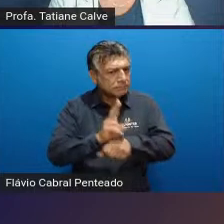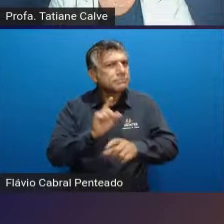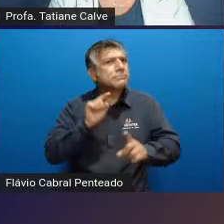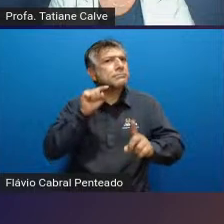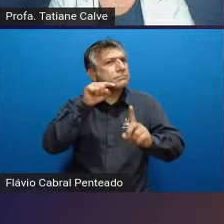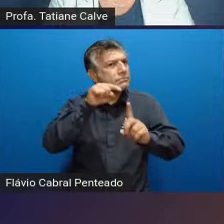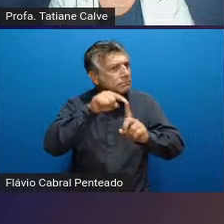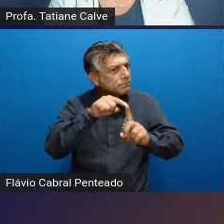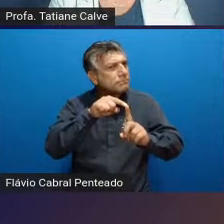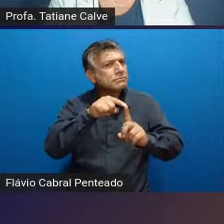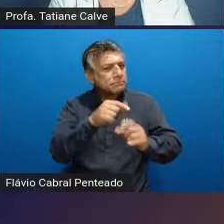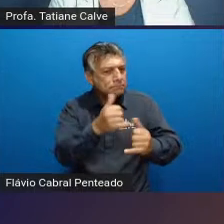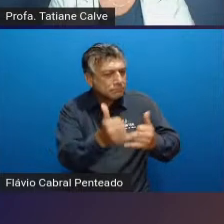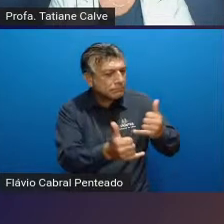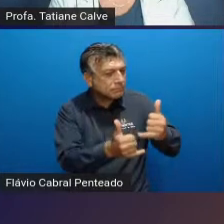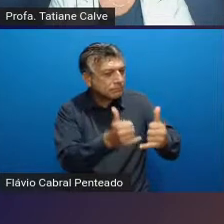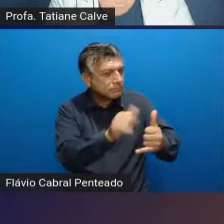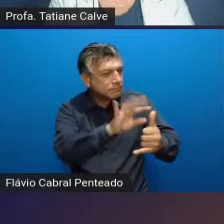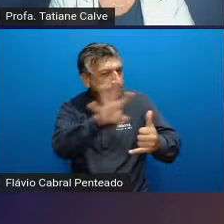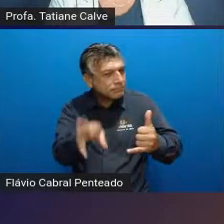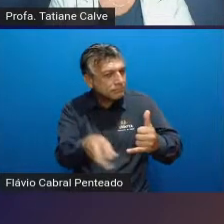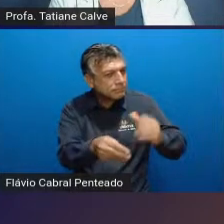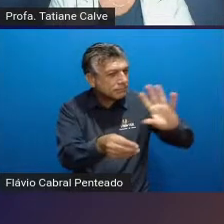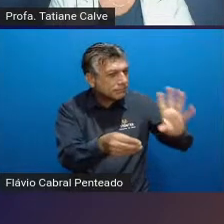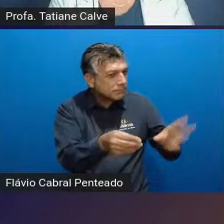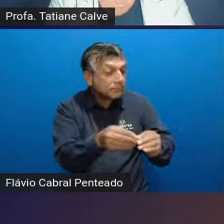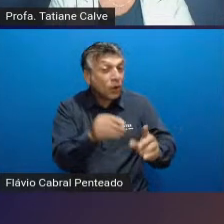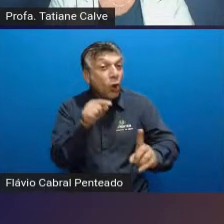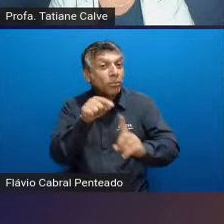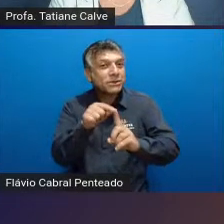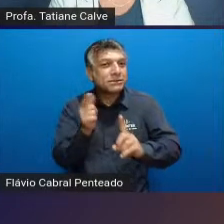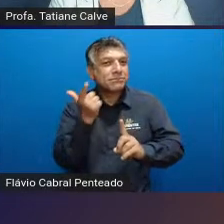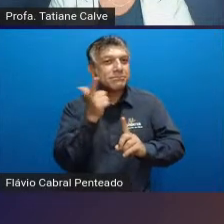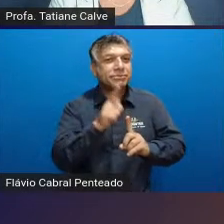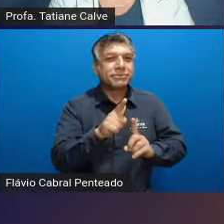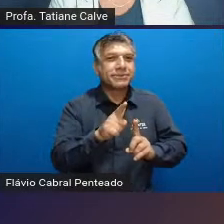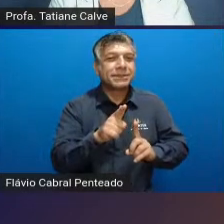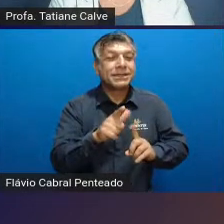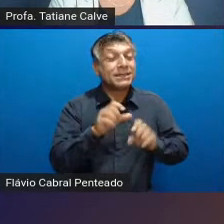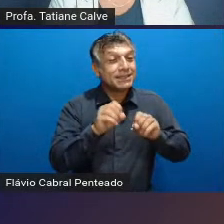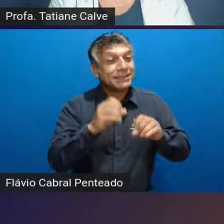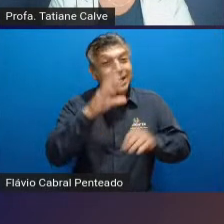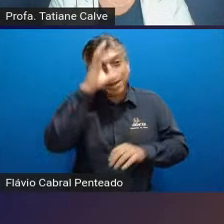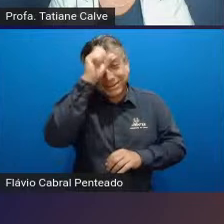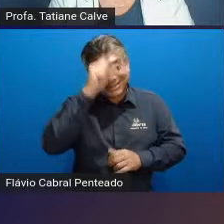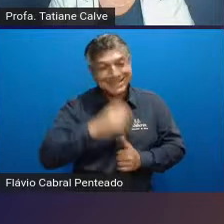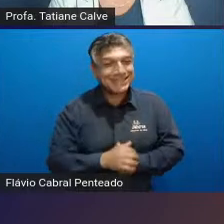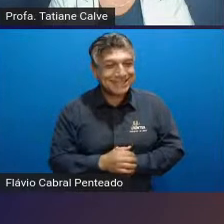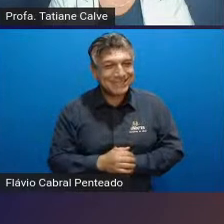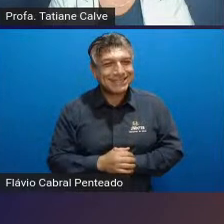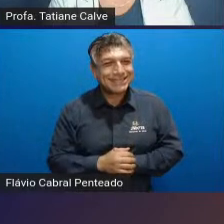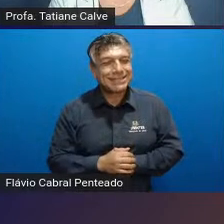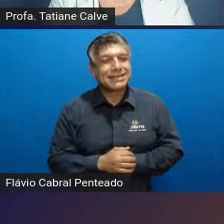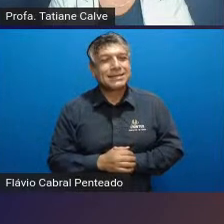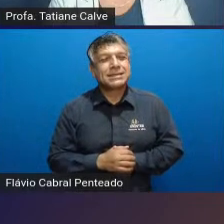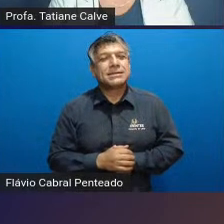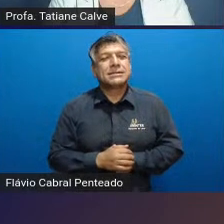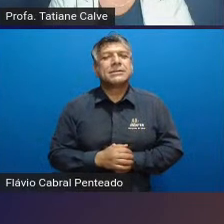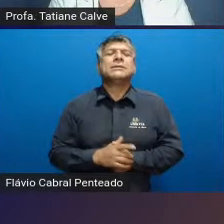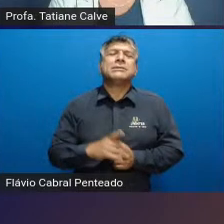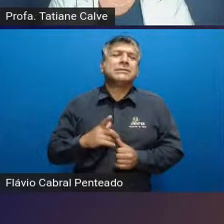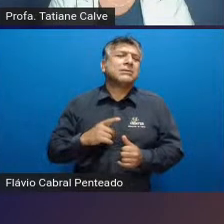por trás daquela brincadeira um objetivo a ser atingido no processo de ensino aprendizagem o caráter fica